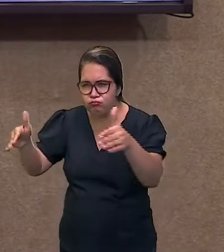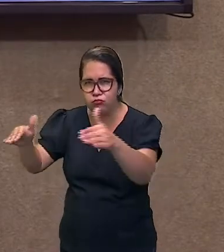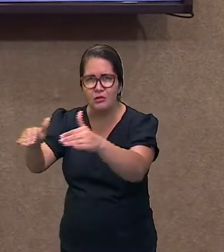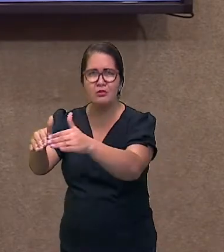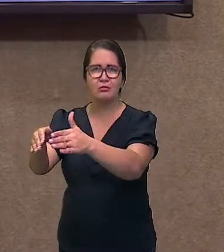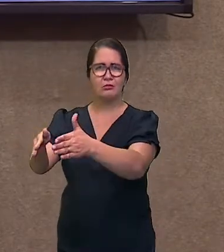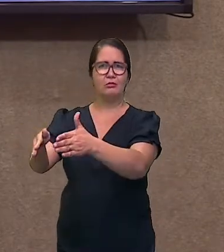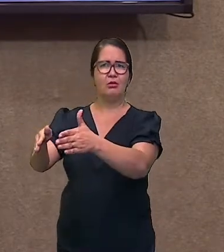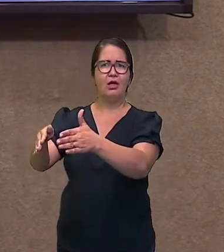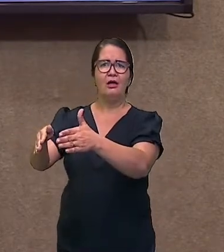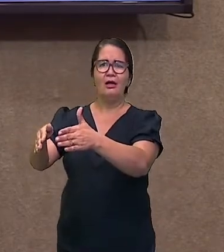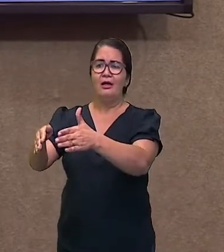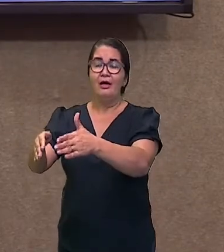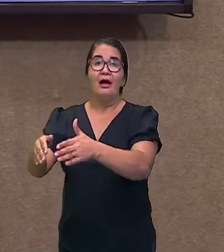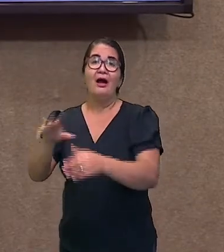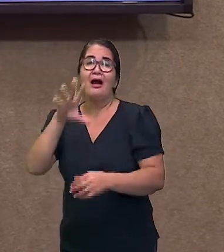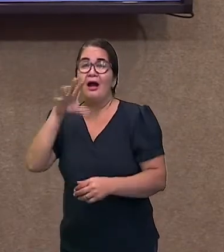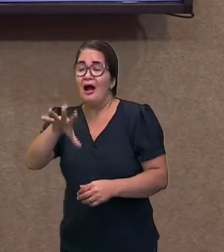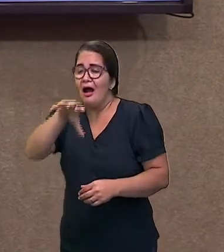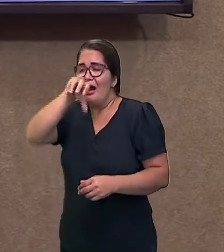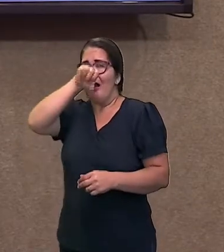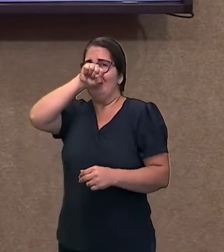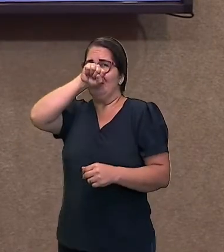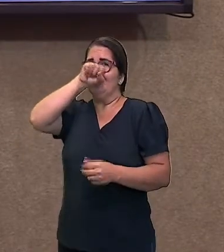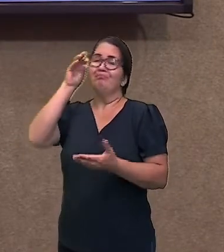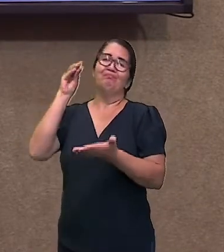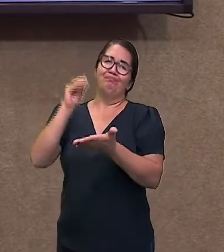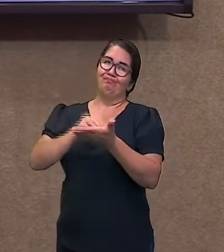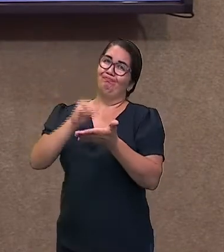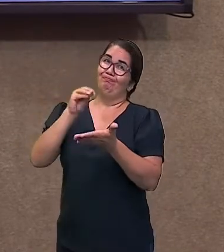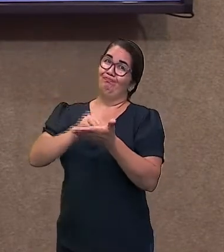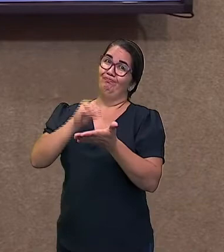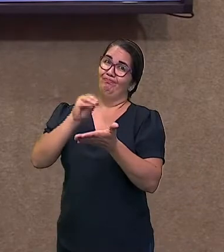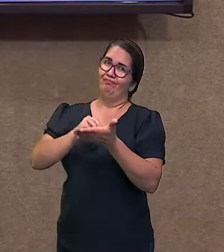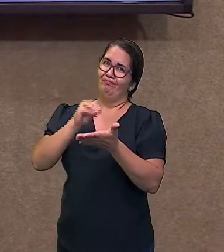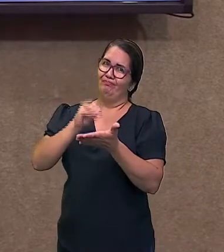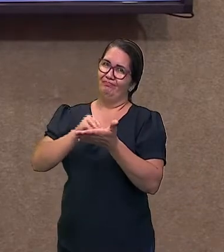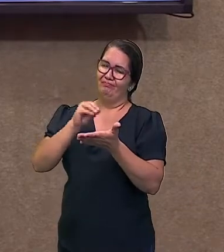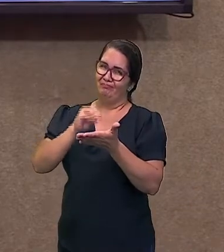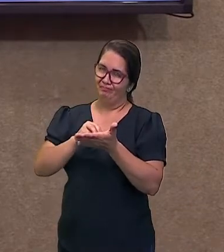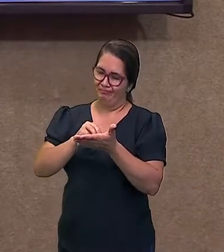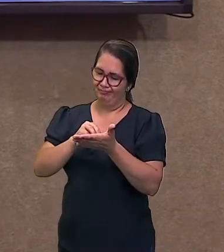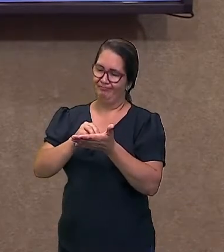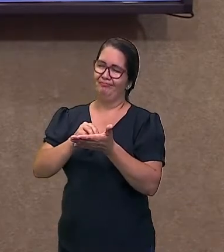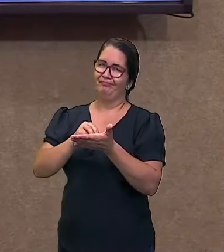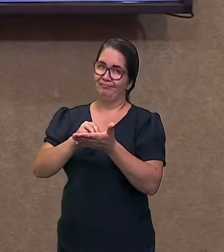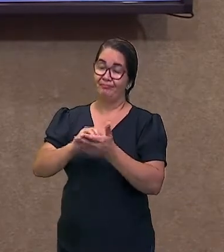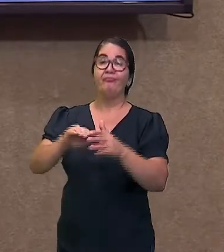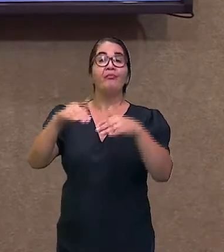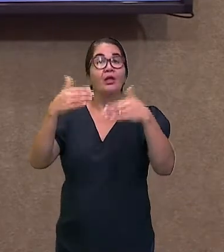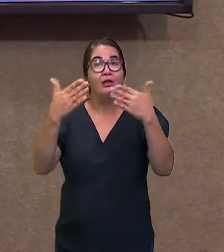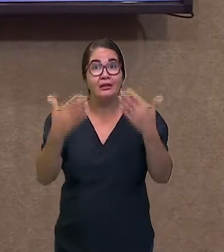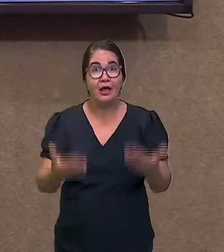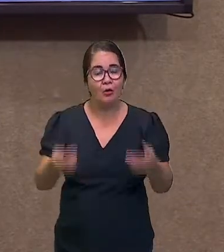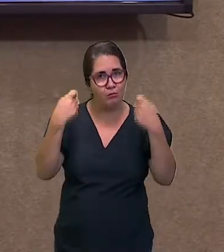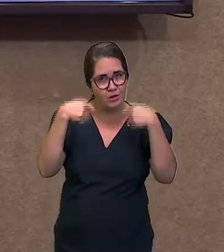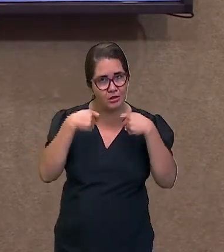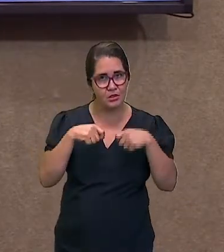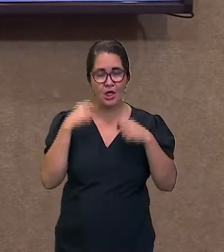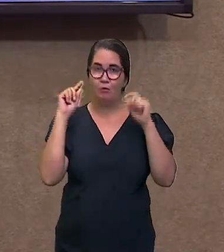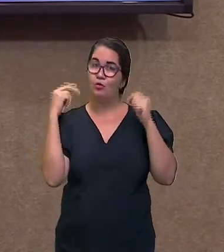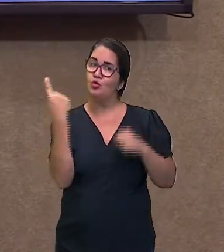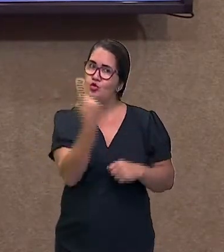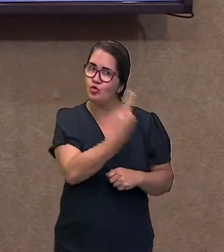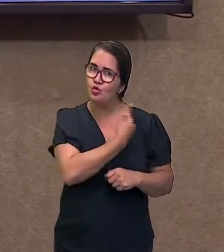ali sofrido uma modificação. Então, gente tem que manter aquilo ali equilibrado, pra que a gente consiga,